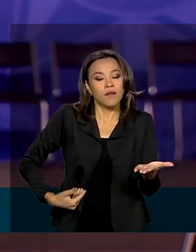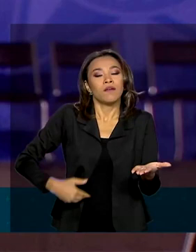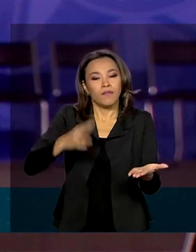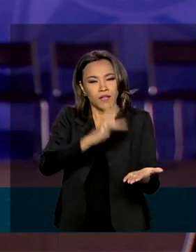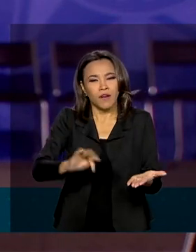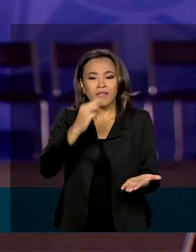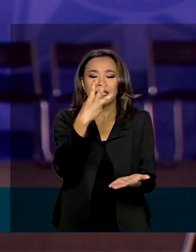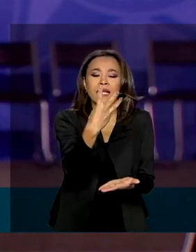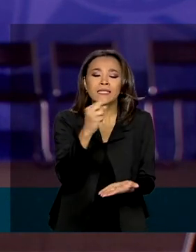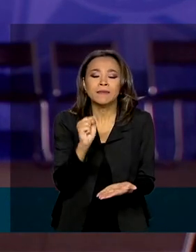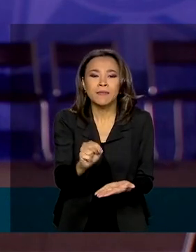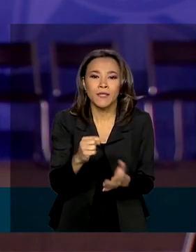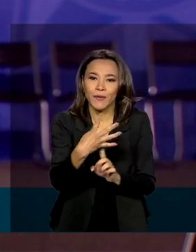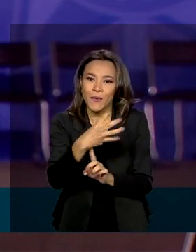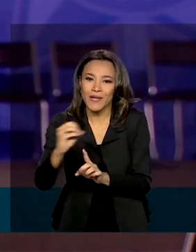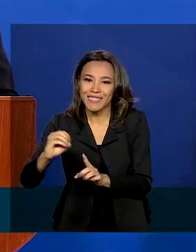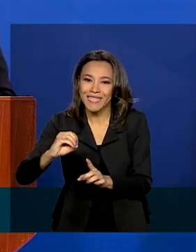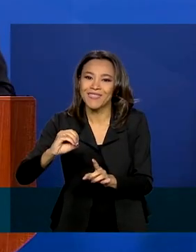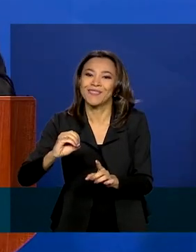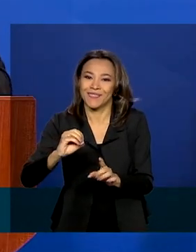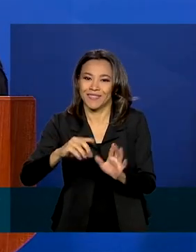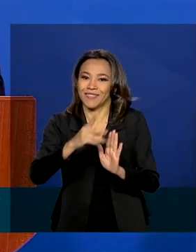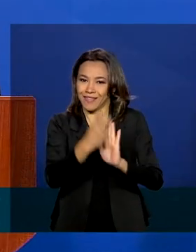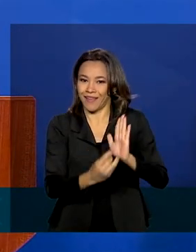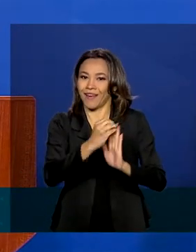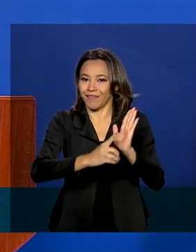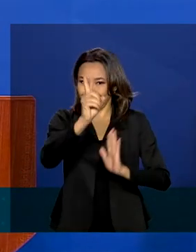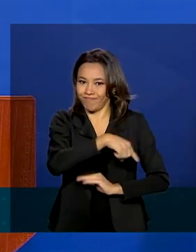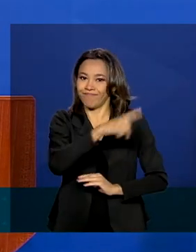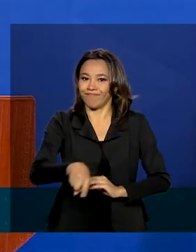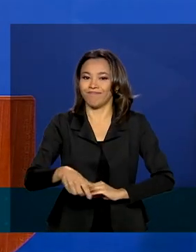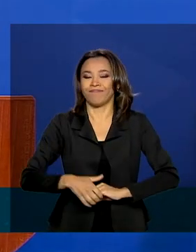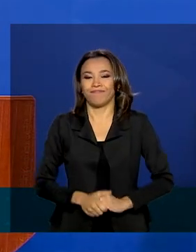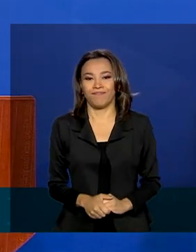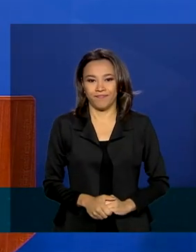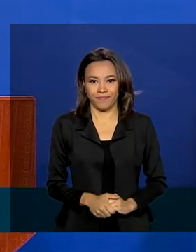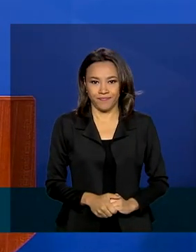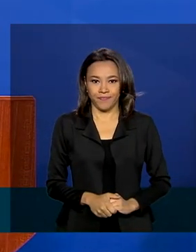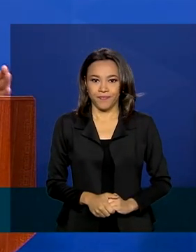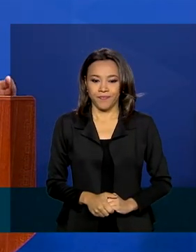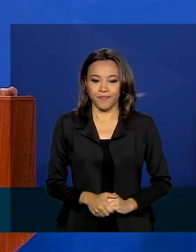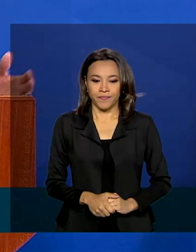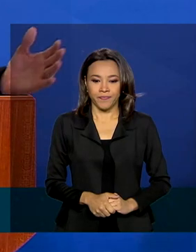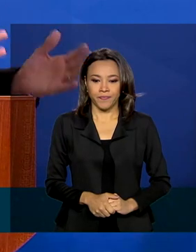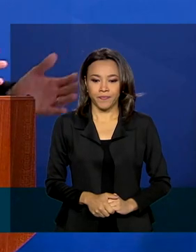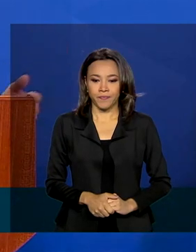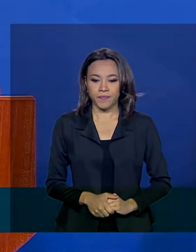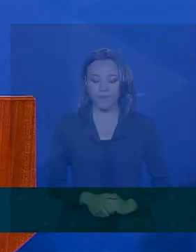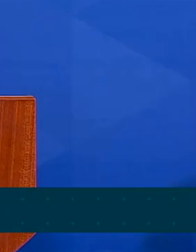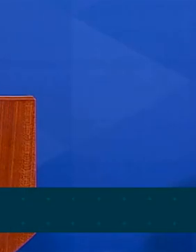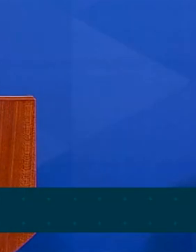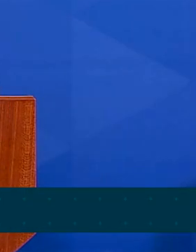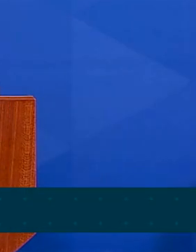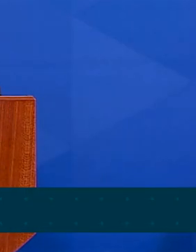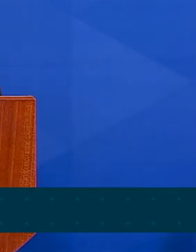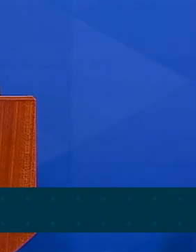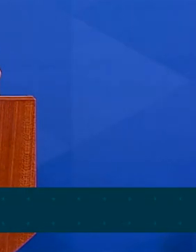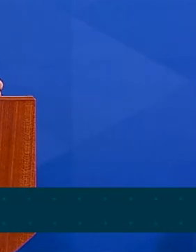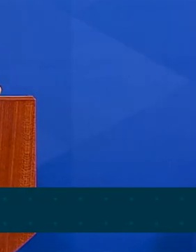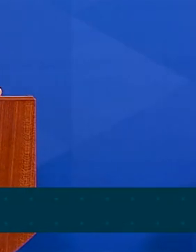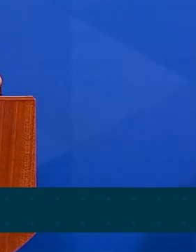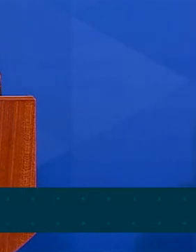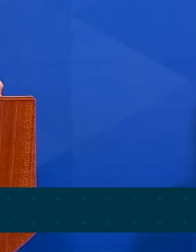.400 desses decretos. Ao longo desses dois anos de mandato, nós revogamos mais atos do que